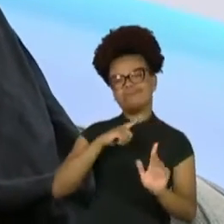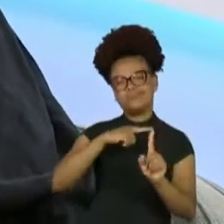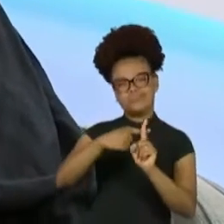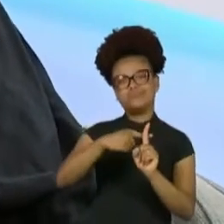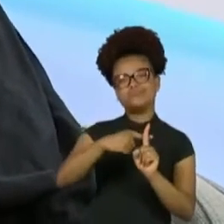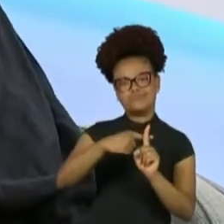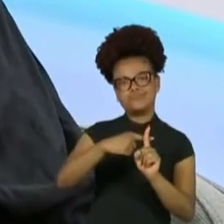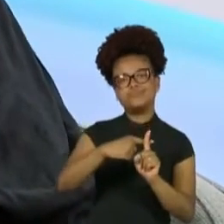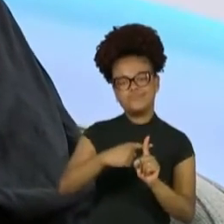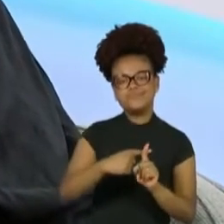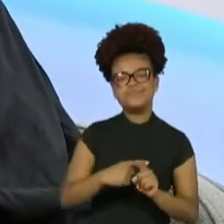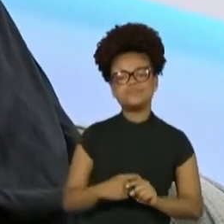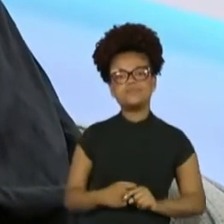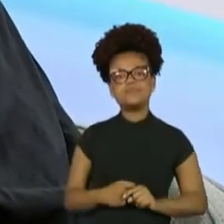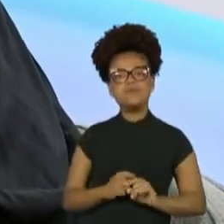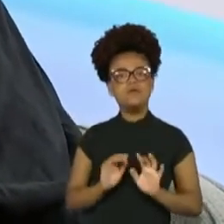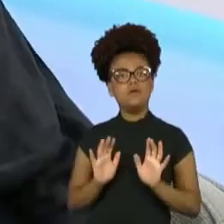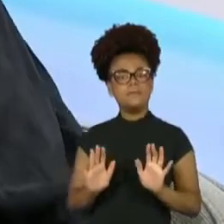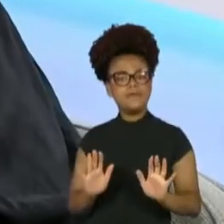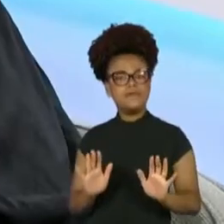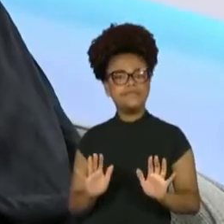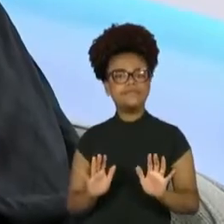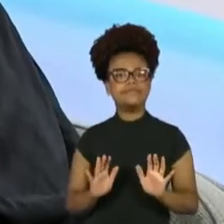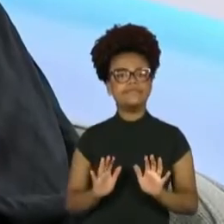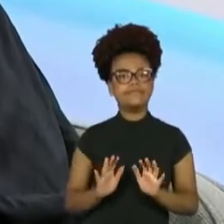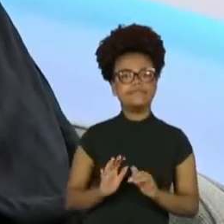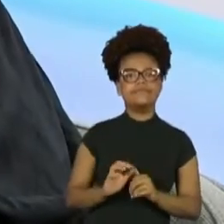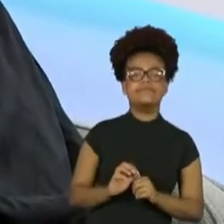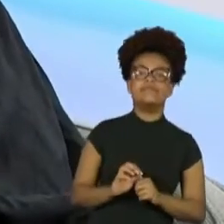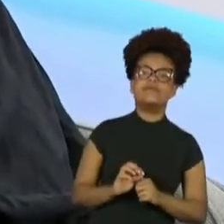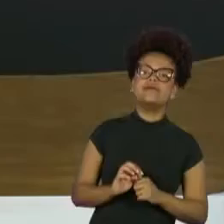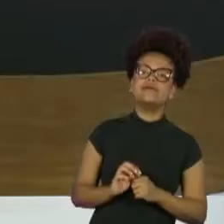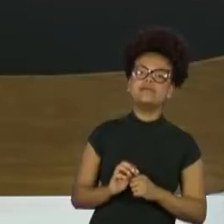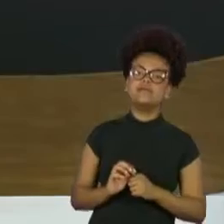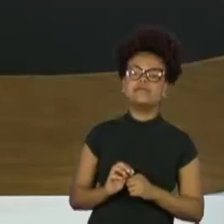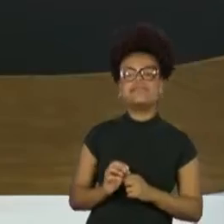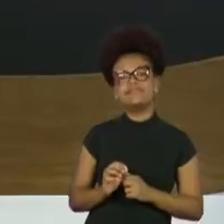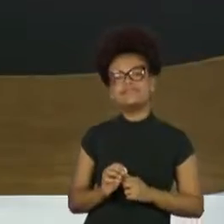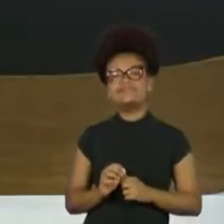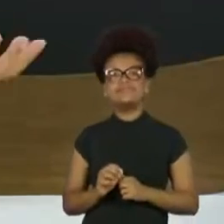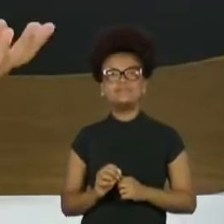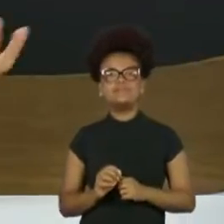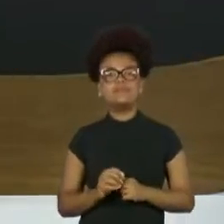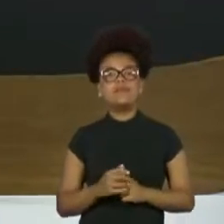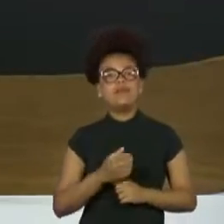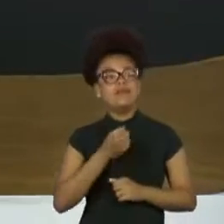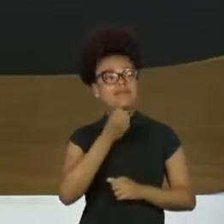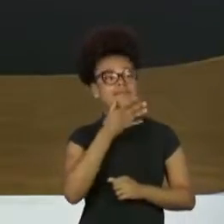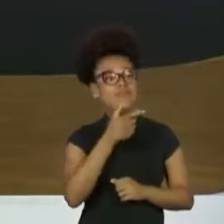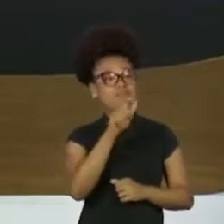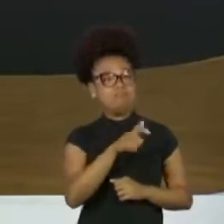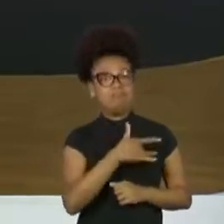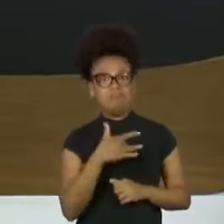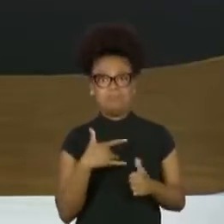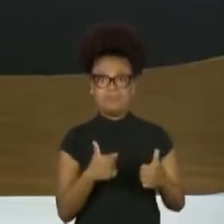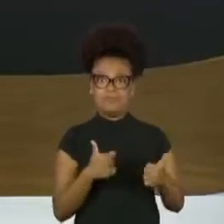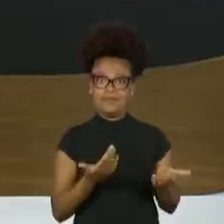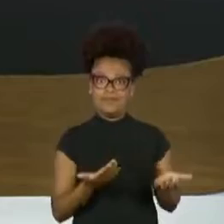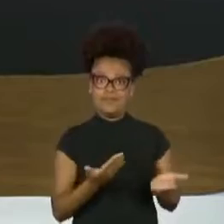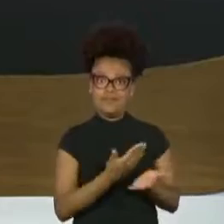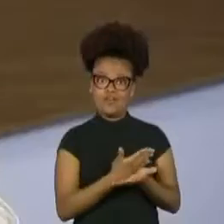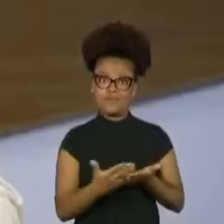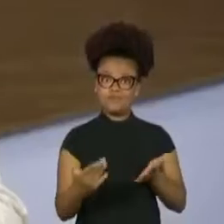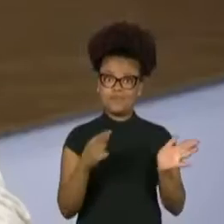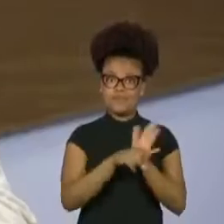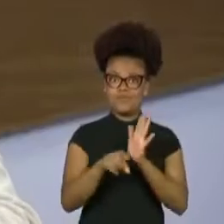Falei, caramba! Na minha idade, perigoso, né? E que bom que está tudo bem. Vamos abrir a roda. Silvia, por favor, sua